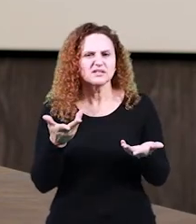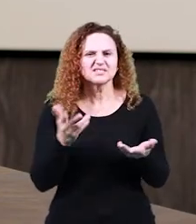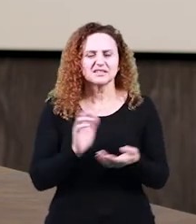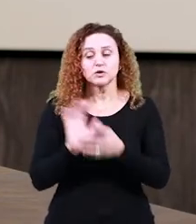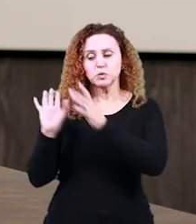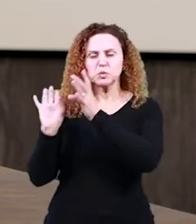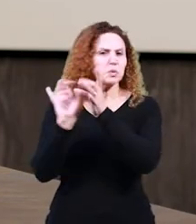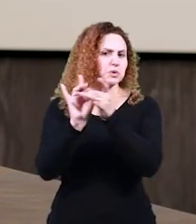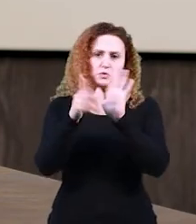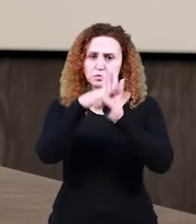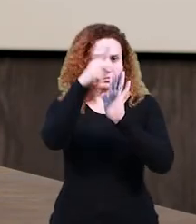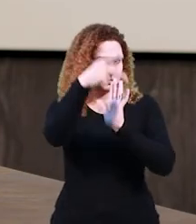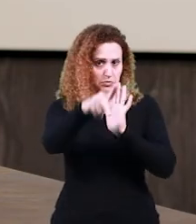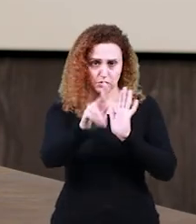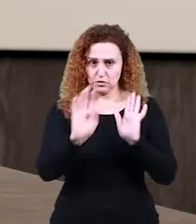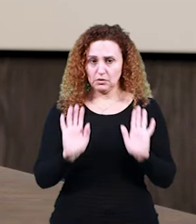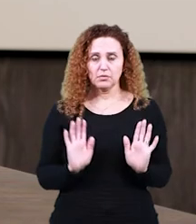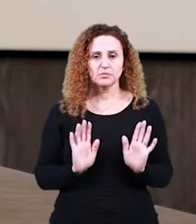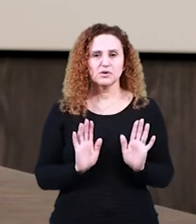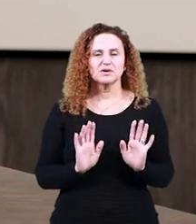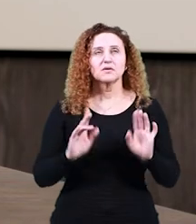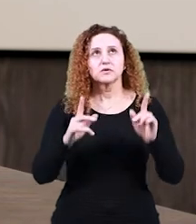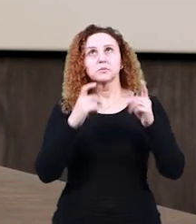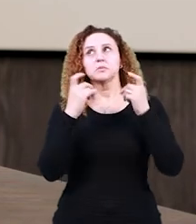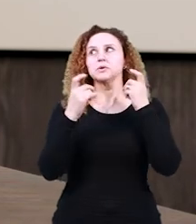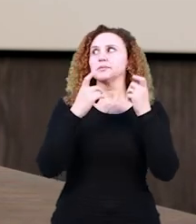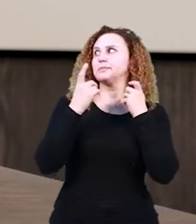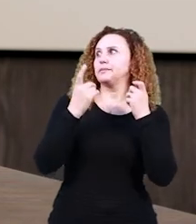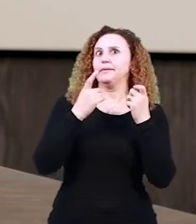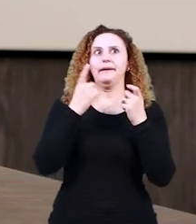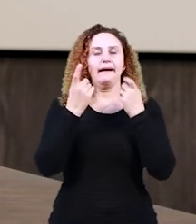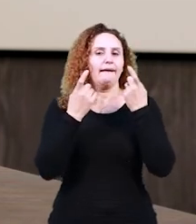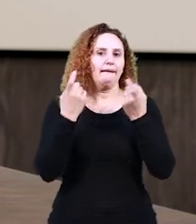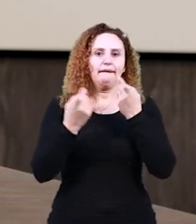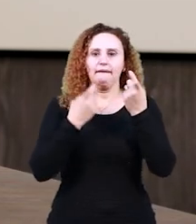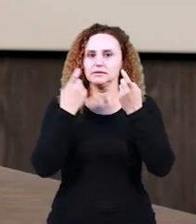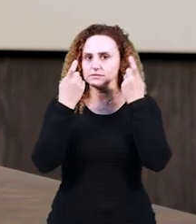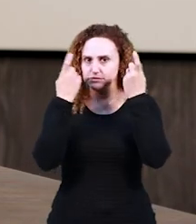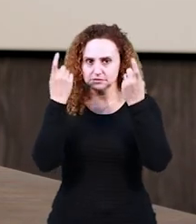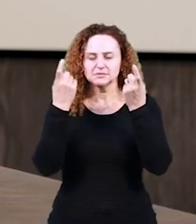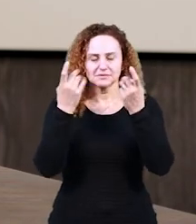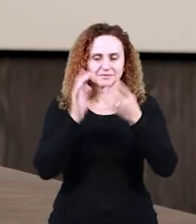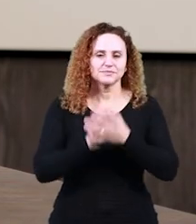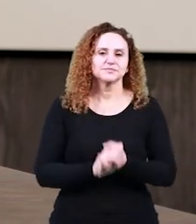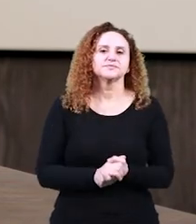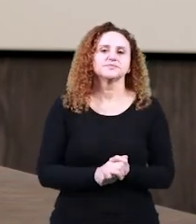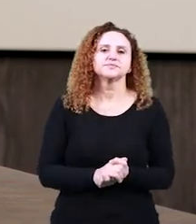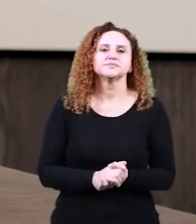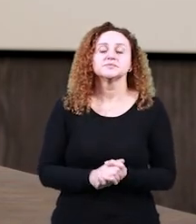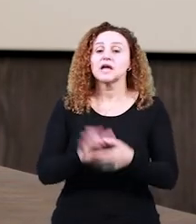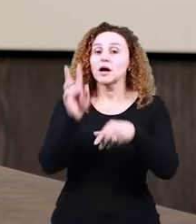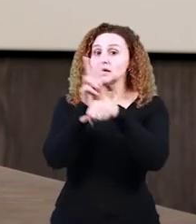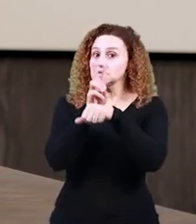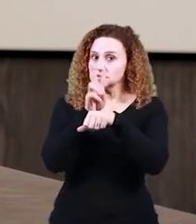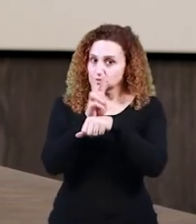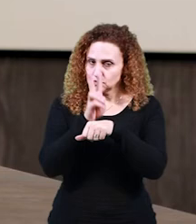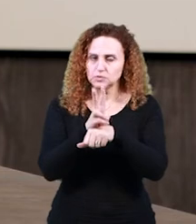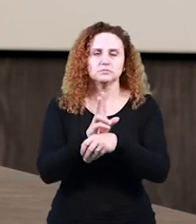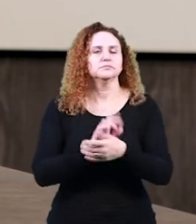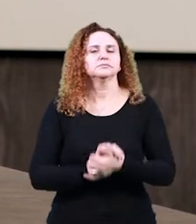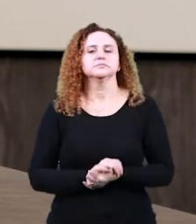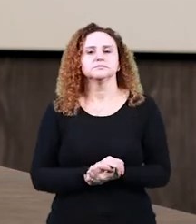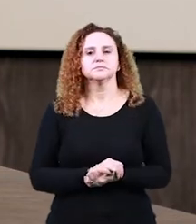Para que ele não fique tão preocupado em usar uma outra variante que não seja a que ele usa cotidianamente. Então, tem que tomar